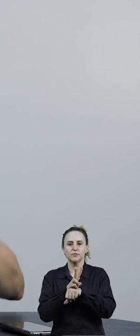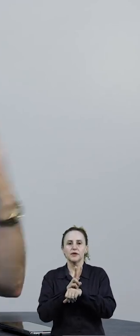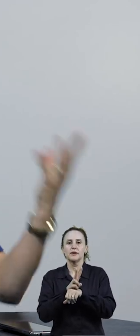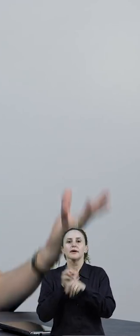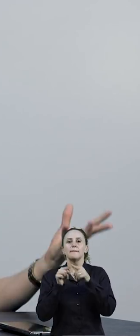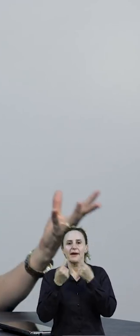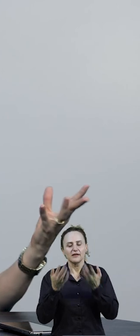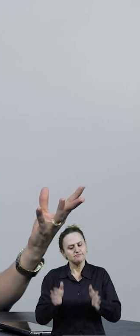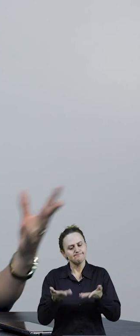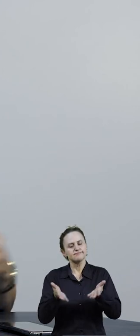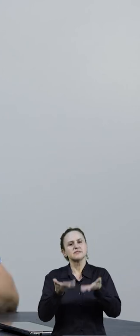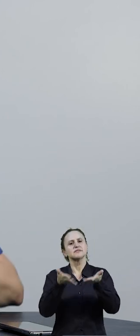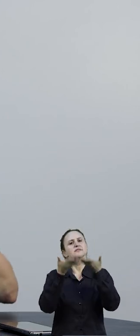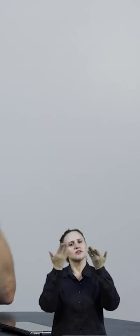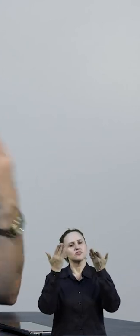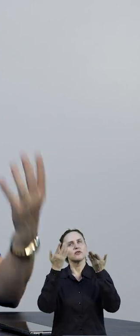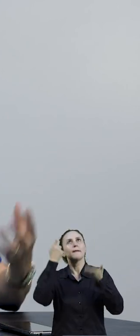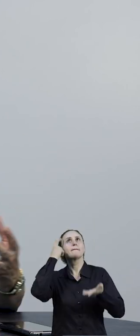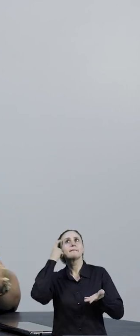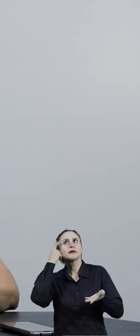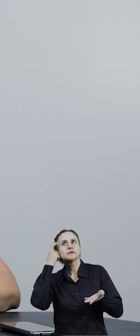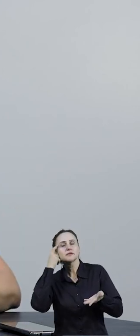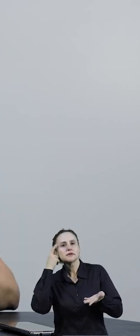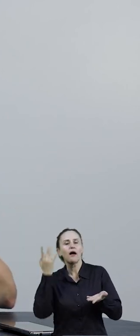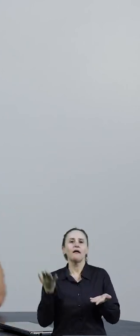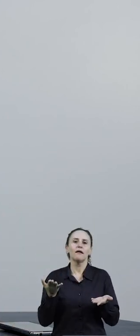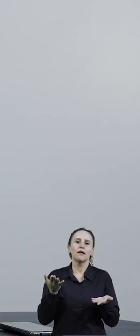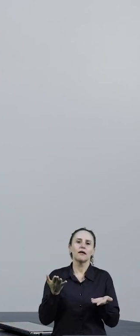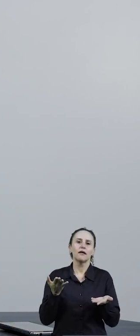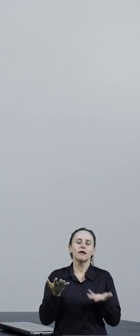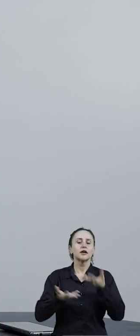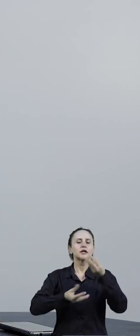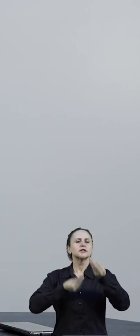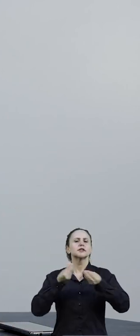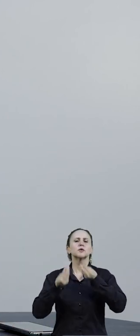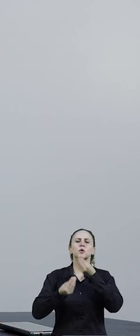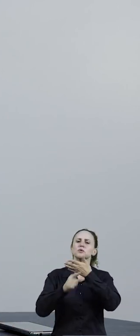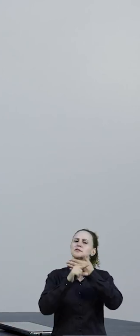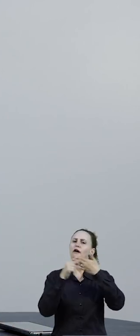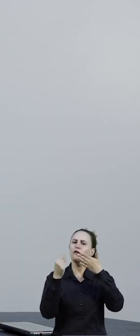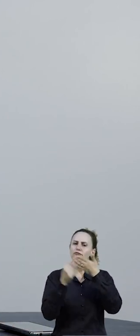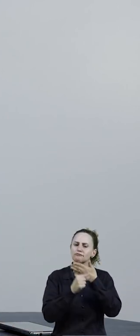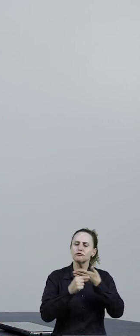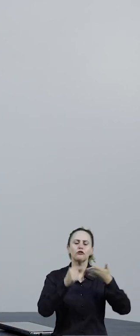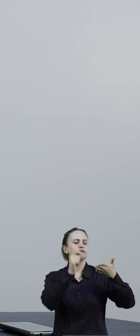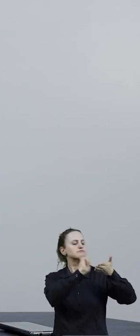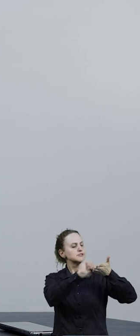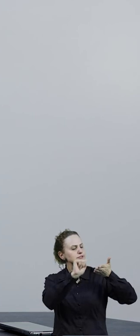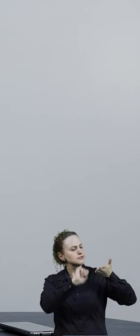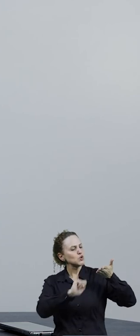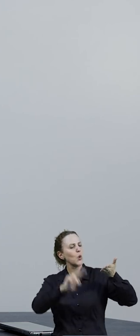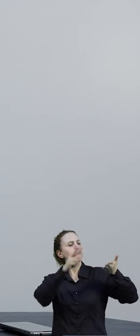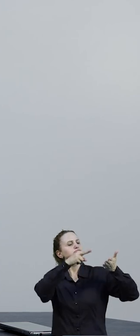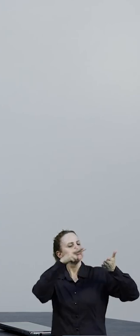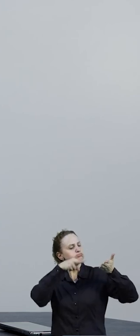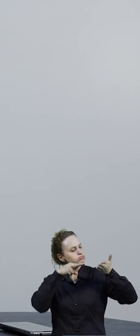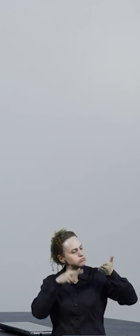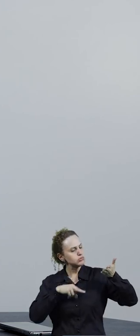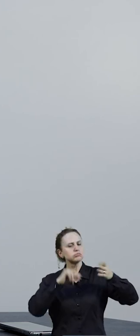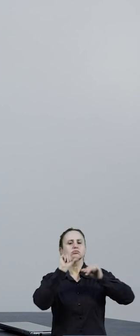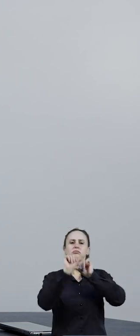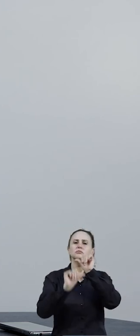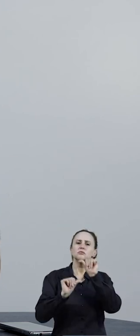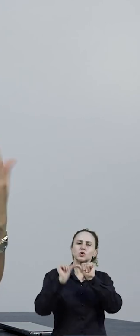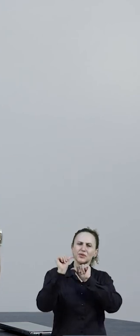fanfic é mais pra motivar, né? Pra pensar de como ser autor, ser escritor, ser leitor,